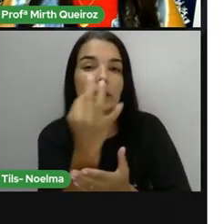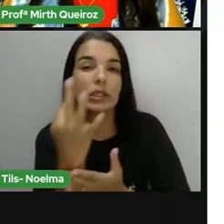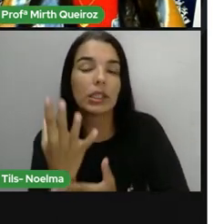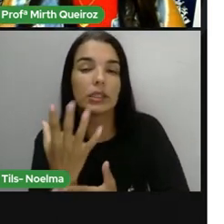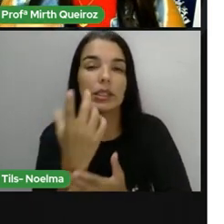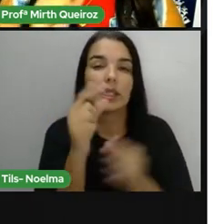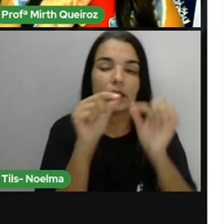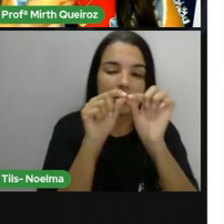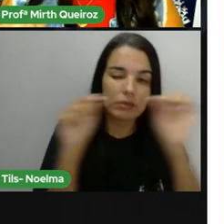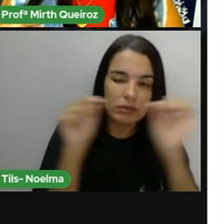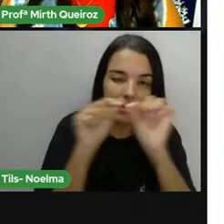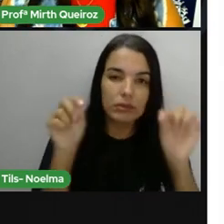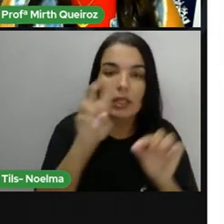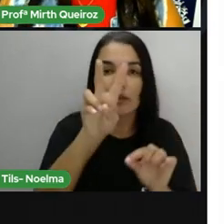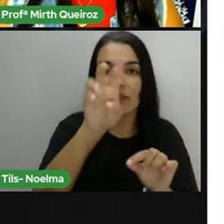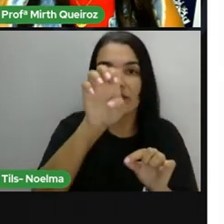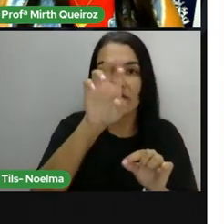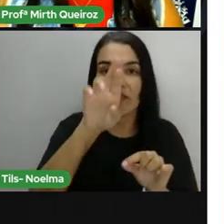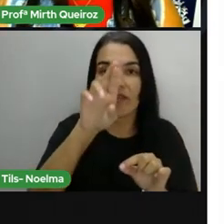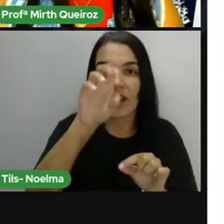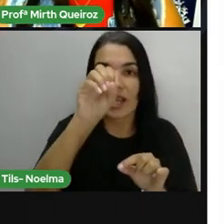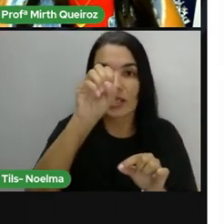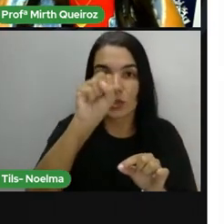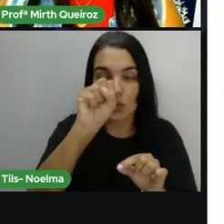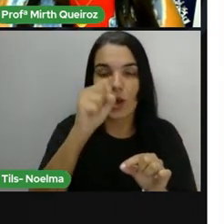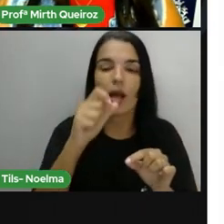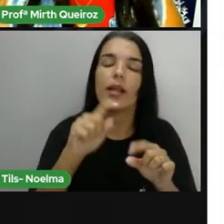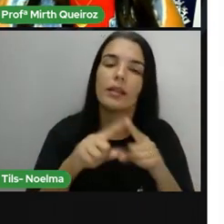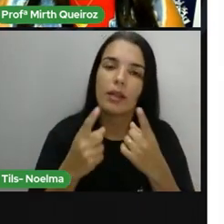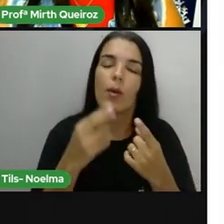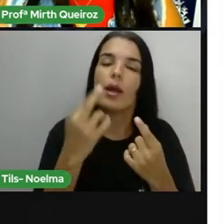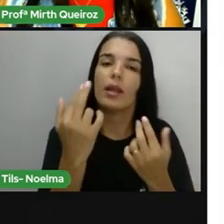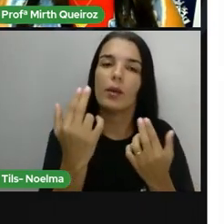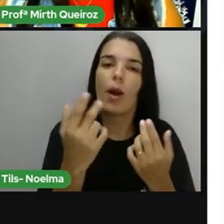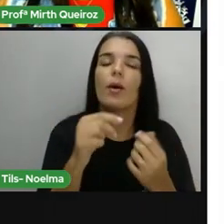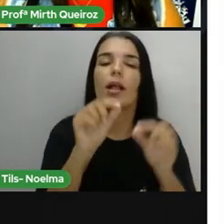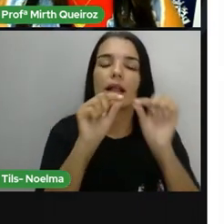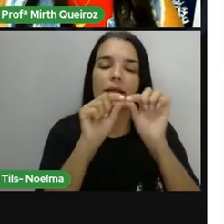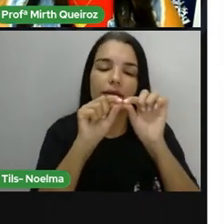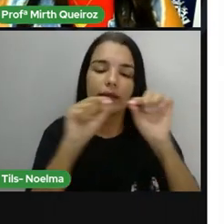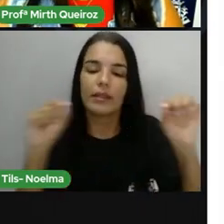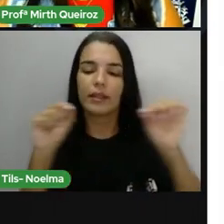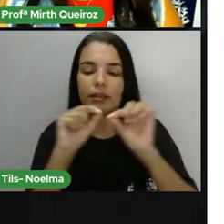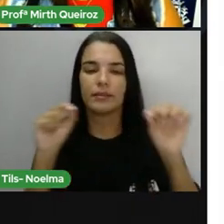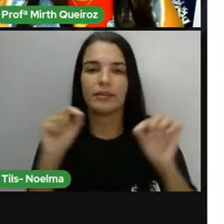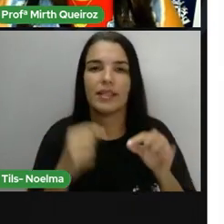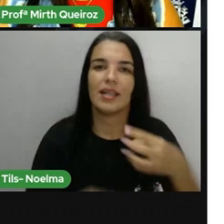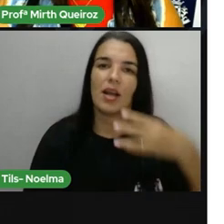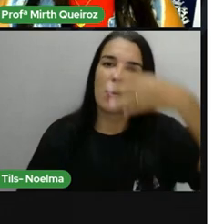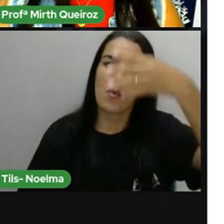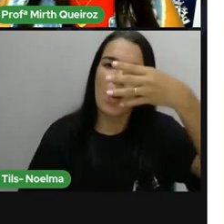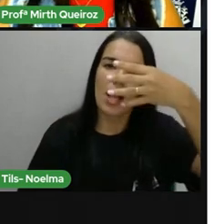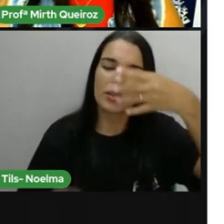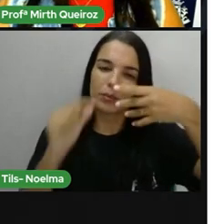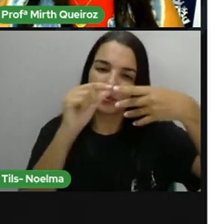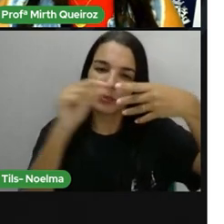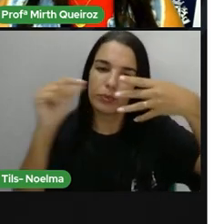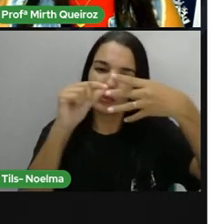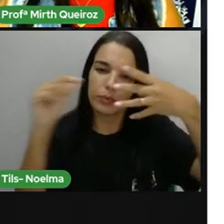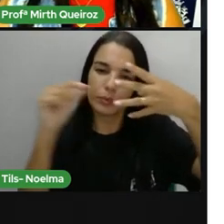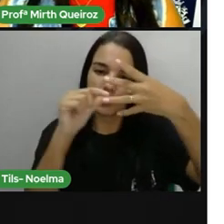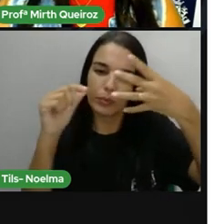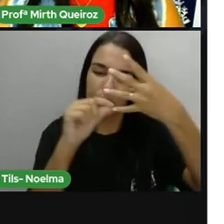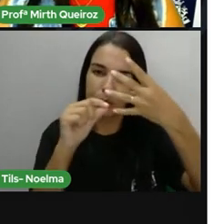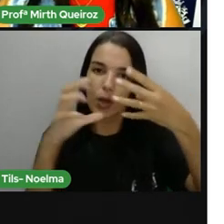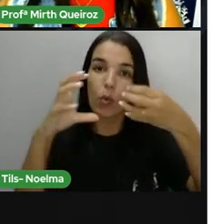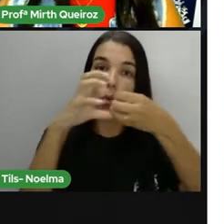tem cada estrofe. Porque cada linha é um verso. Então, nós temos aí quatro versos em cada estrofe.